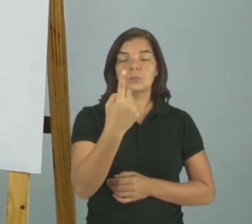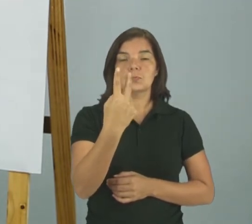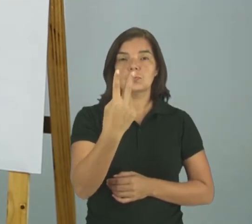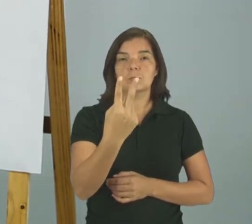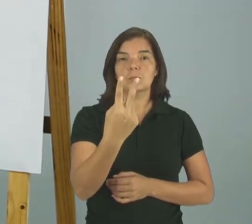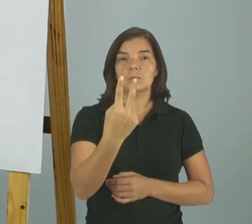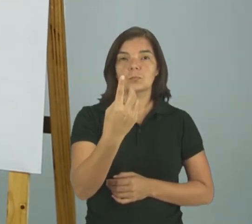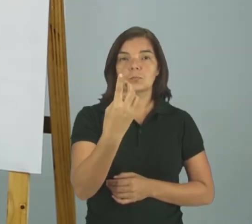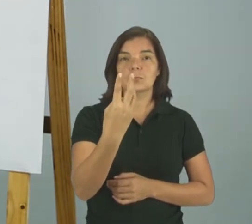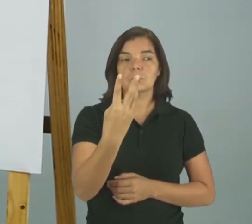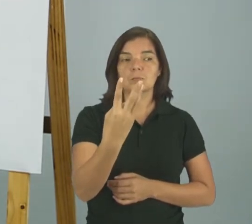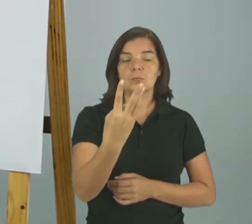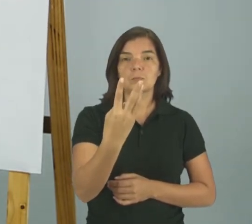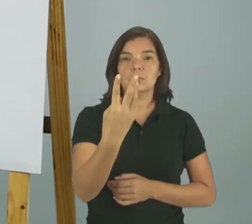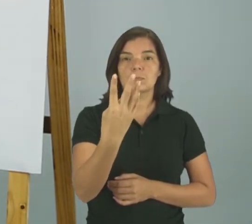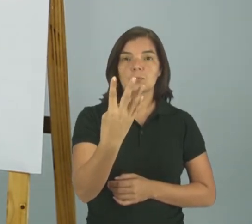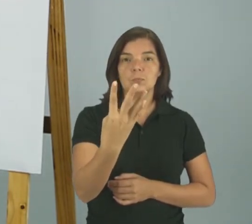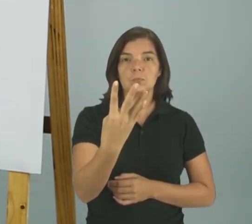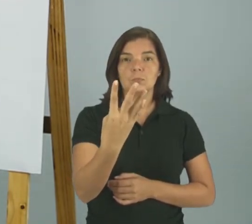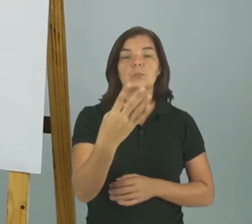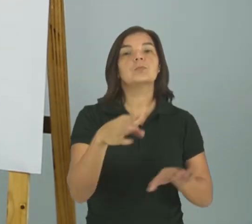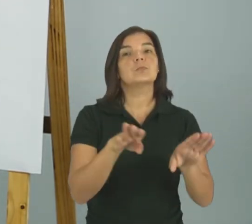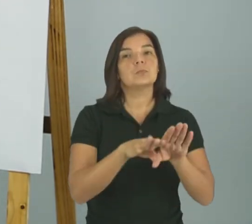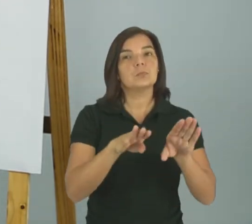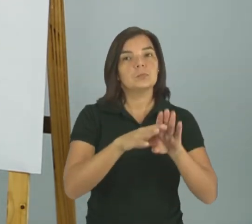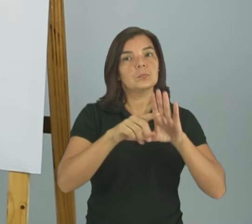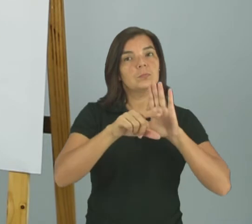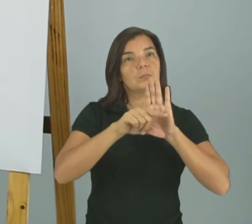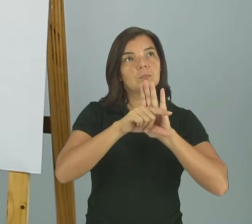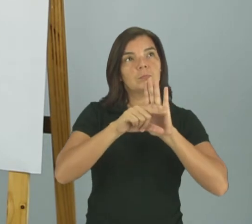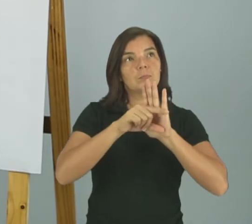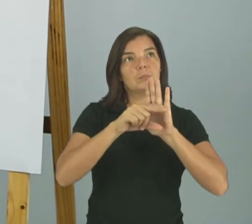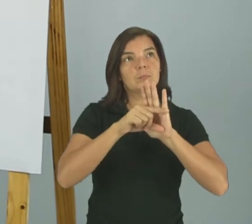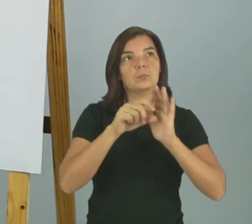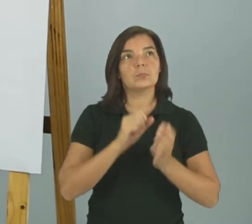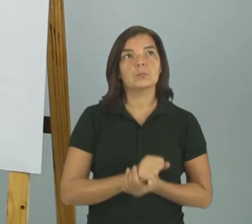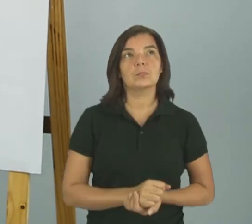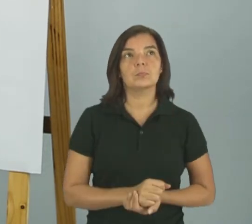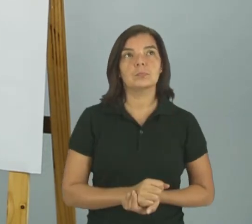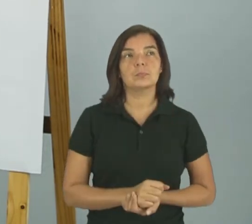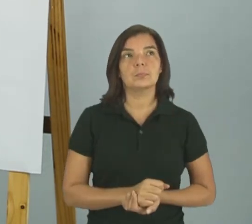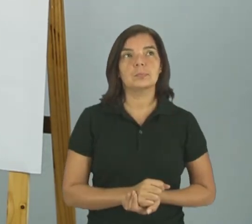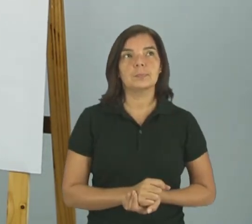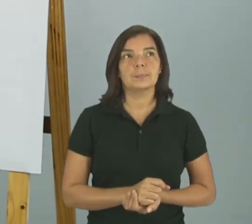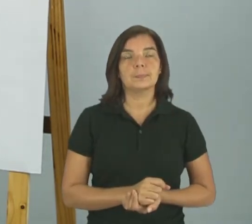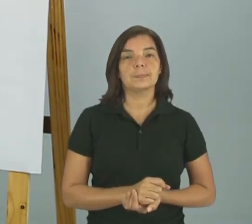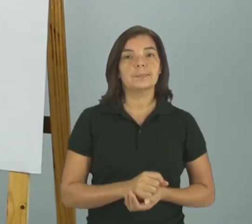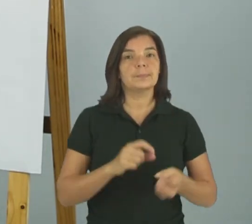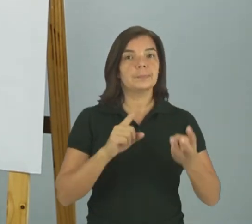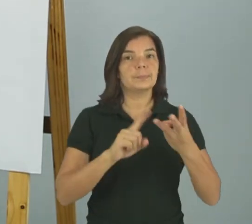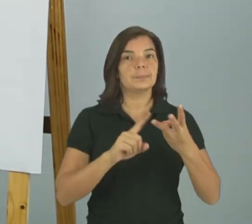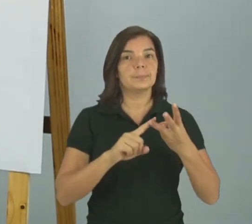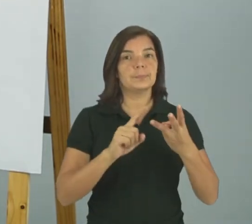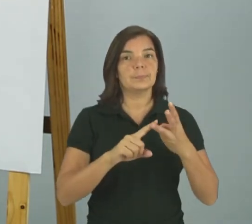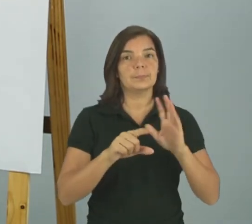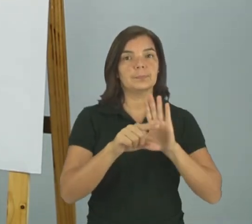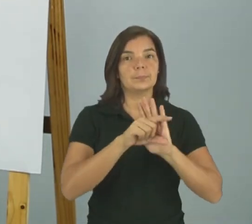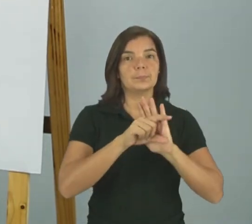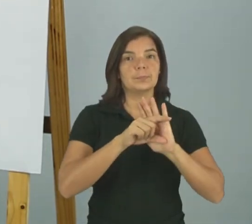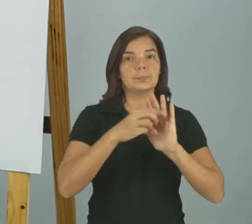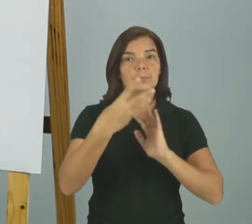um Dois Três Quatro Quatro versos também Na terceira estrofe